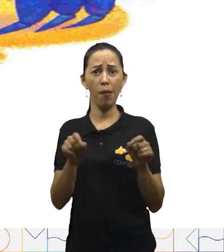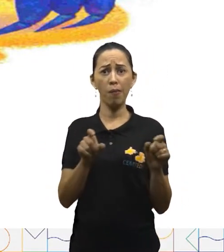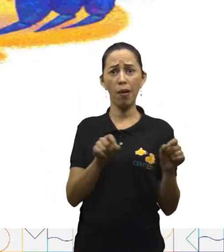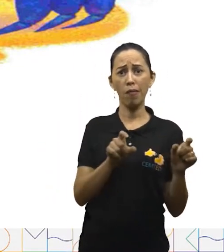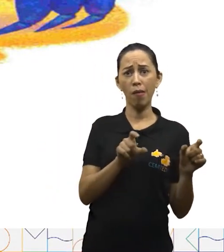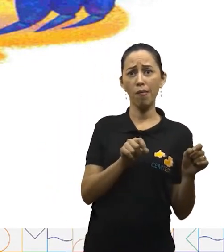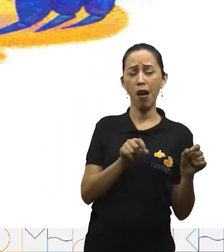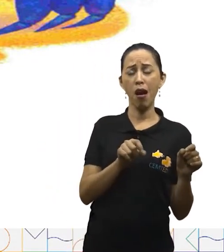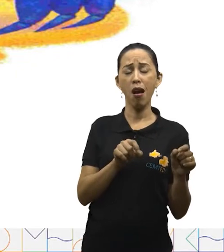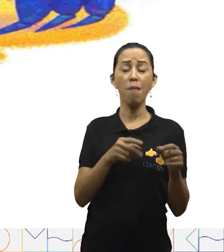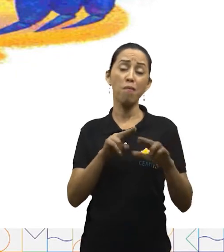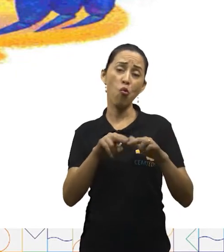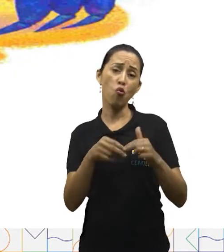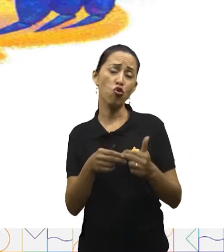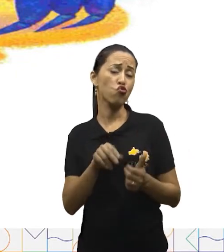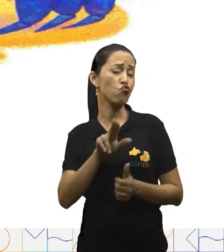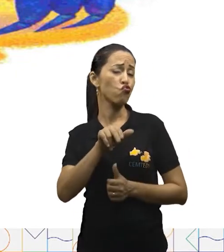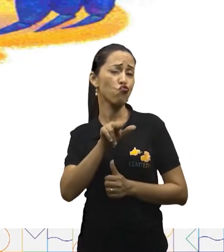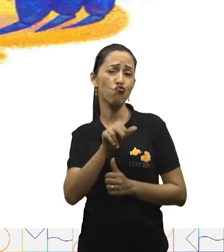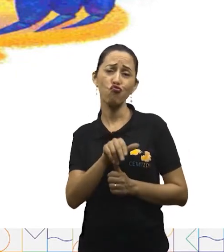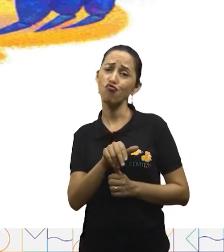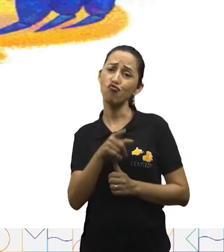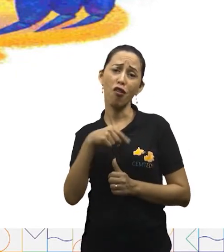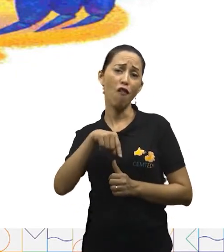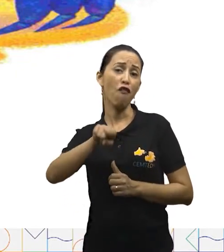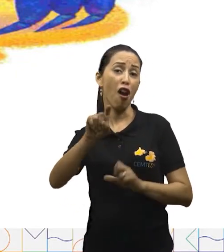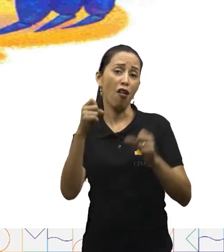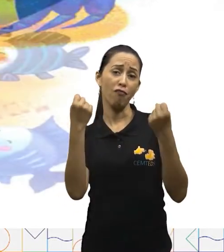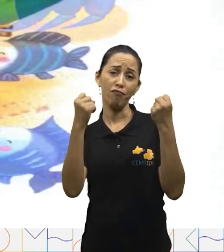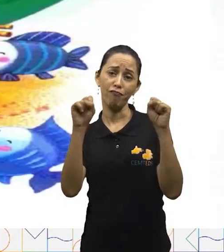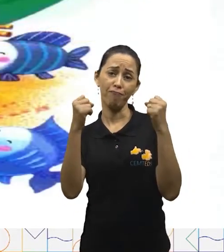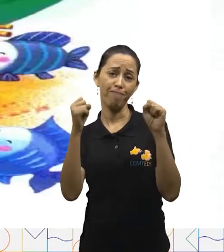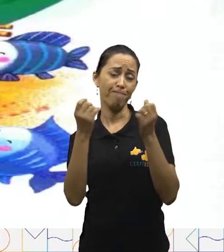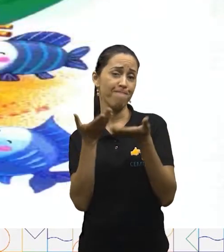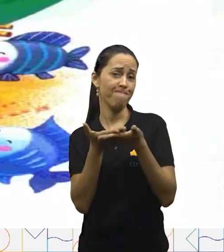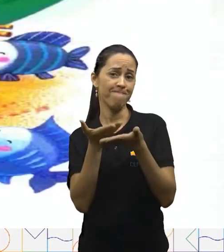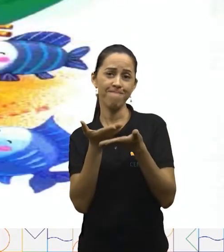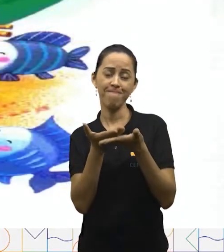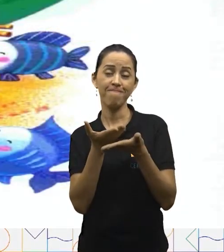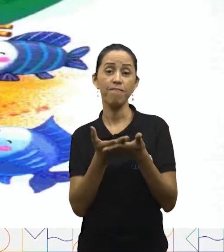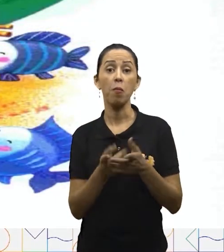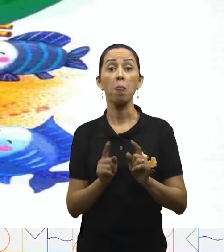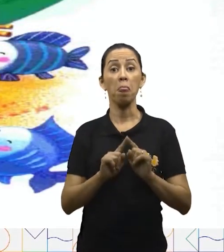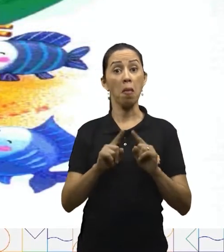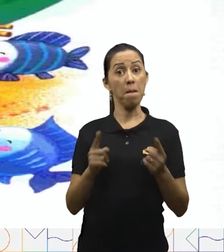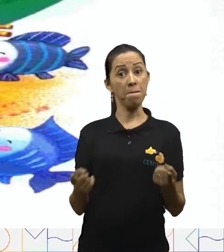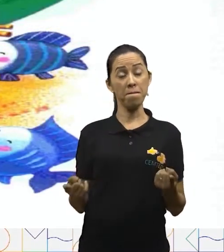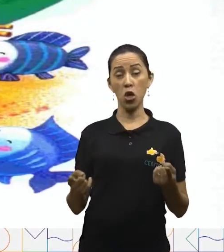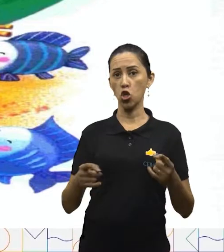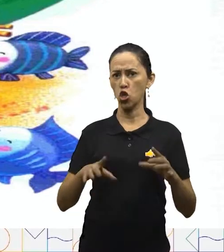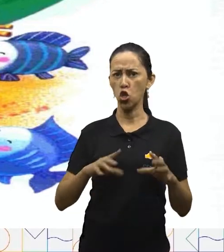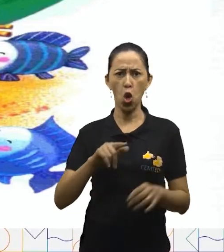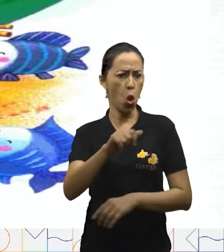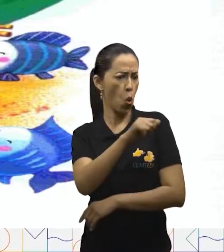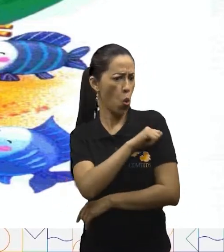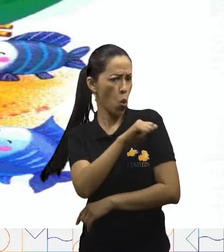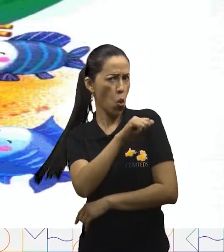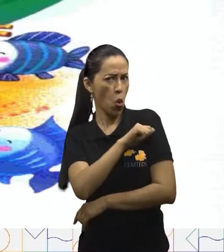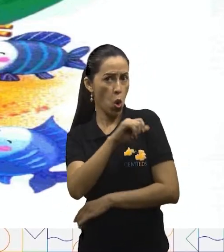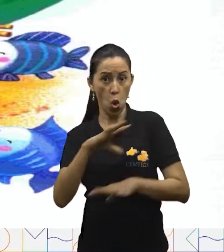acompanha a aula de ginástica. Mas nem todos os alunos são bem